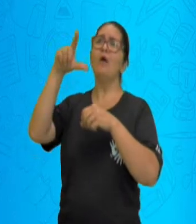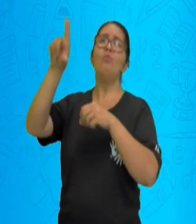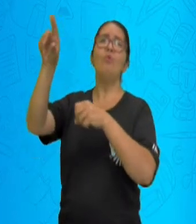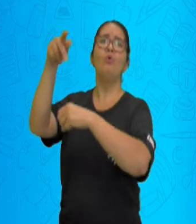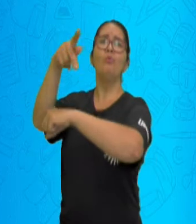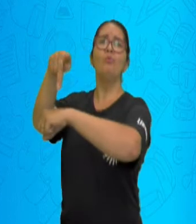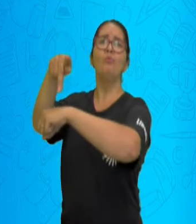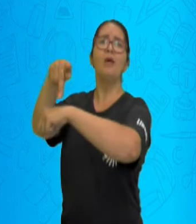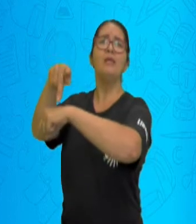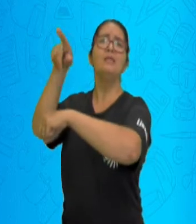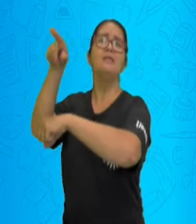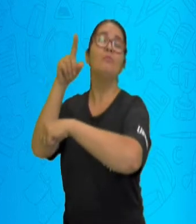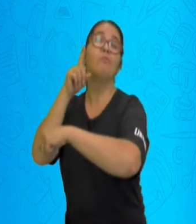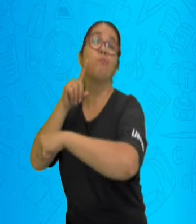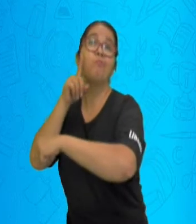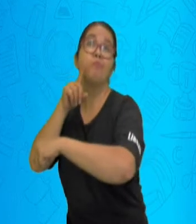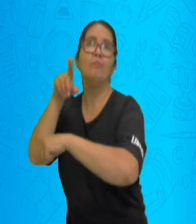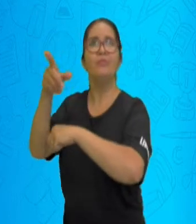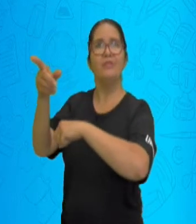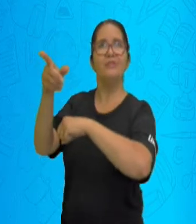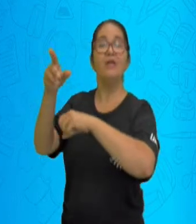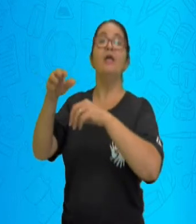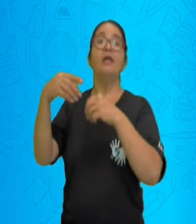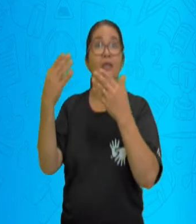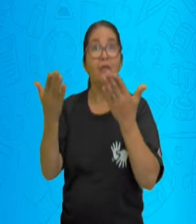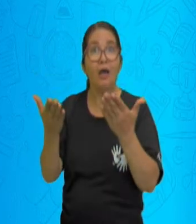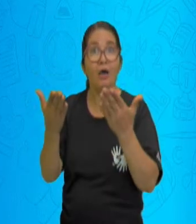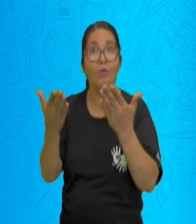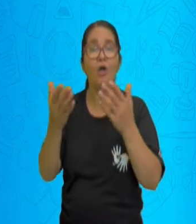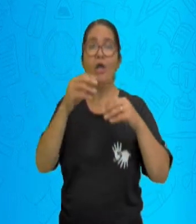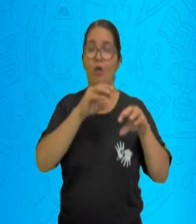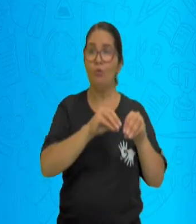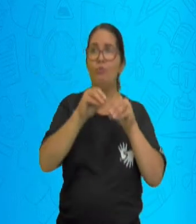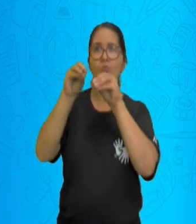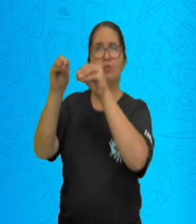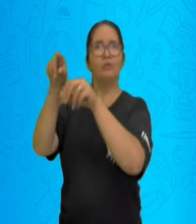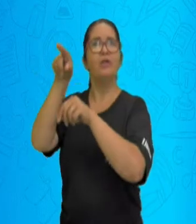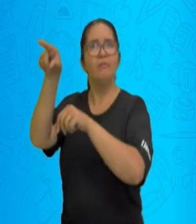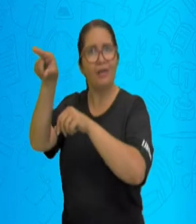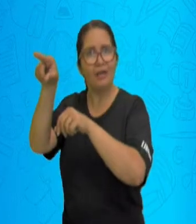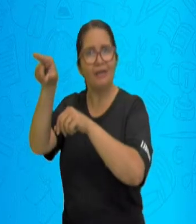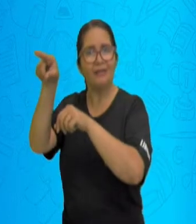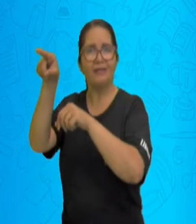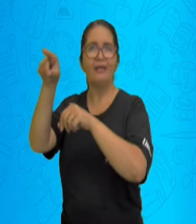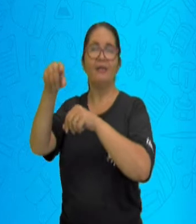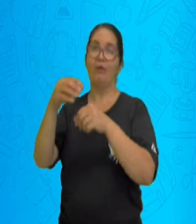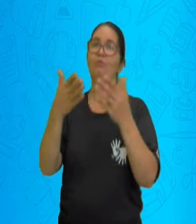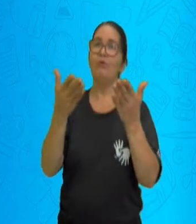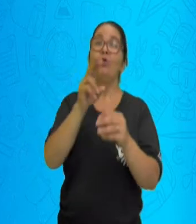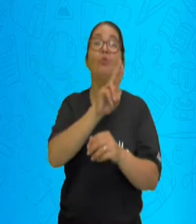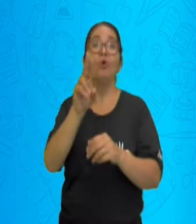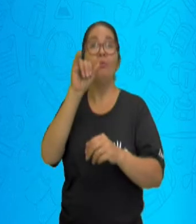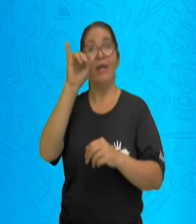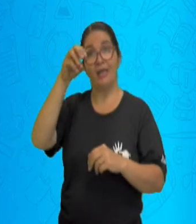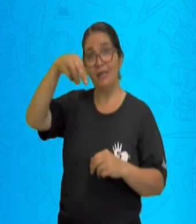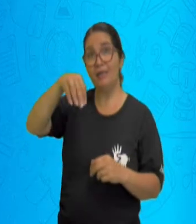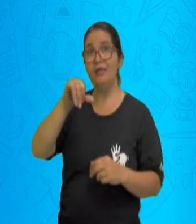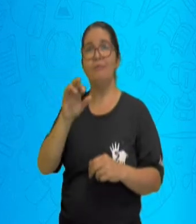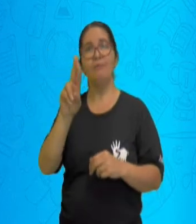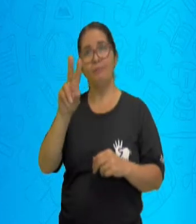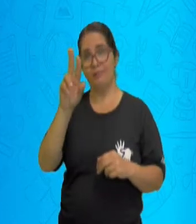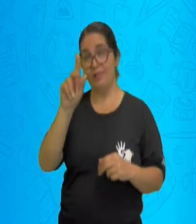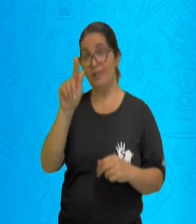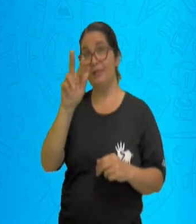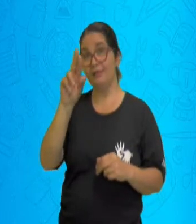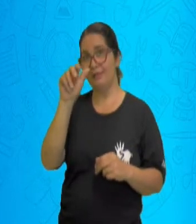em um país com o intuito de morar nele. Também pode ser temporário ou permanente. Então, tem essa